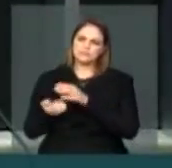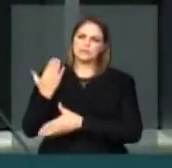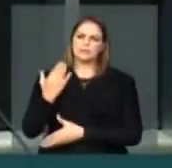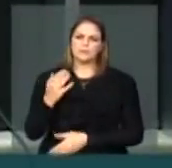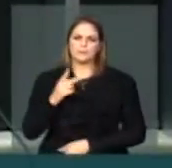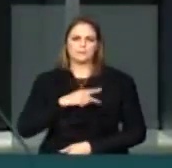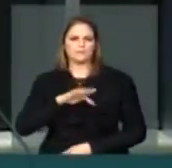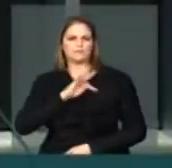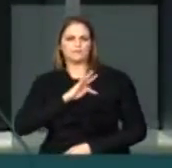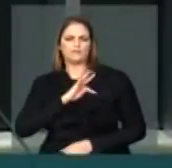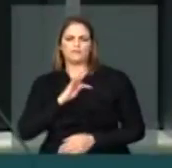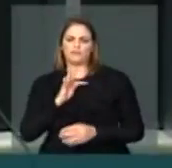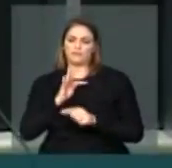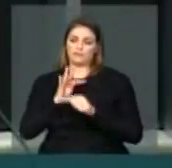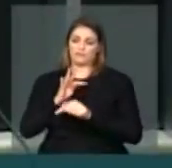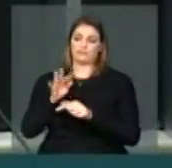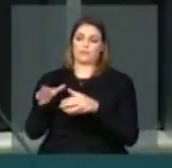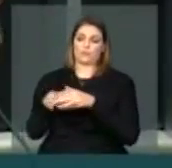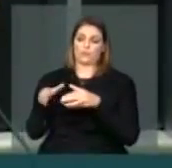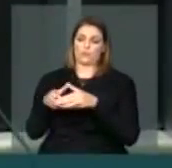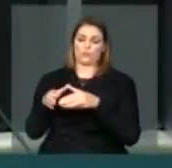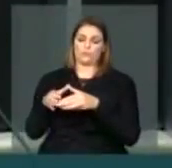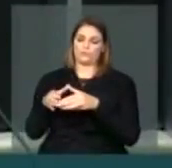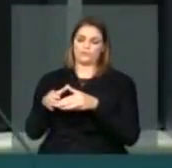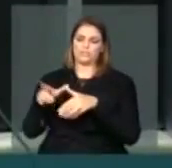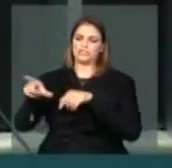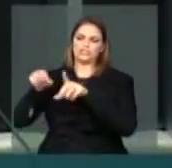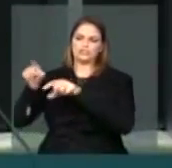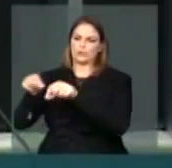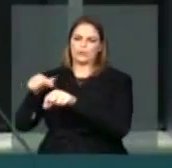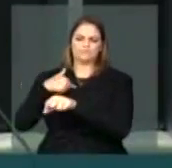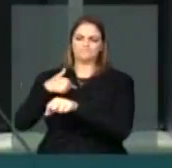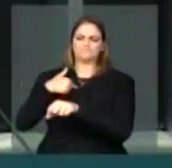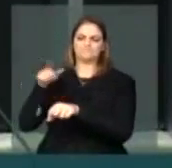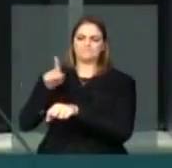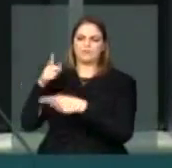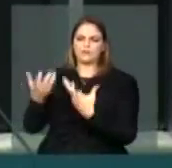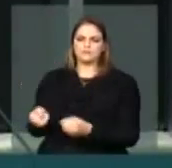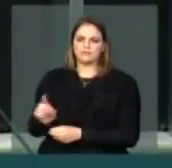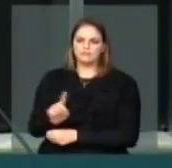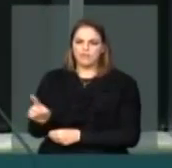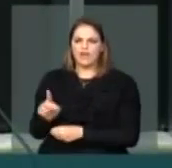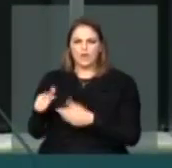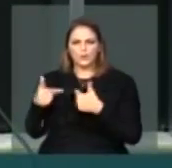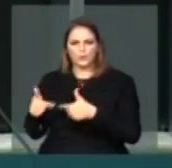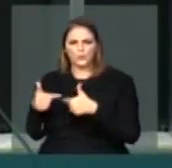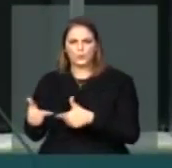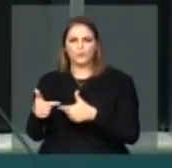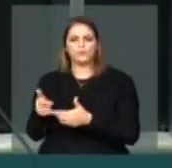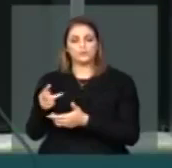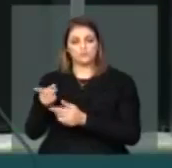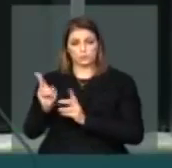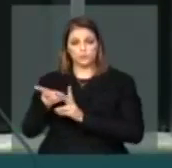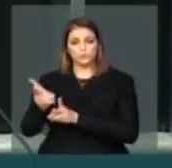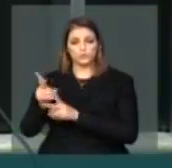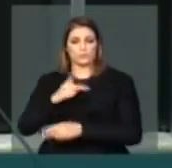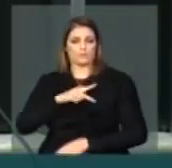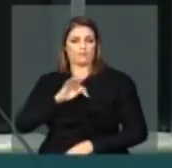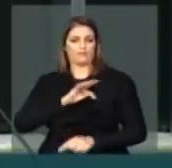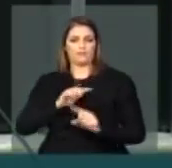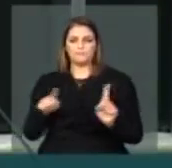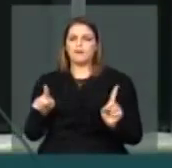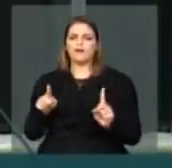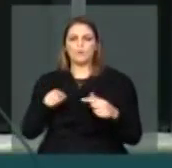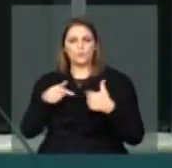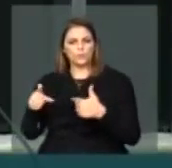que esse partido tomava. O Neiva permanecia no PT, mas sempre tentando ressignificar alguns valores